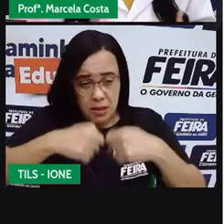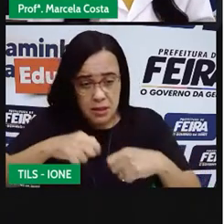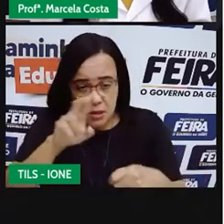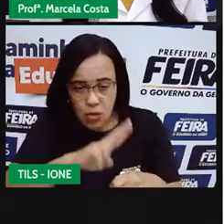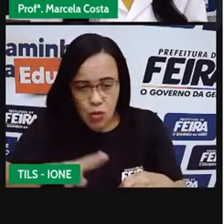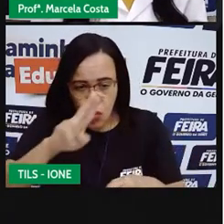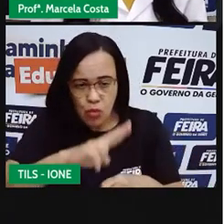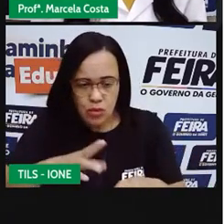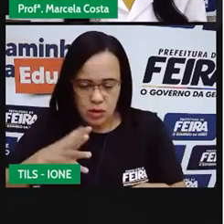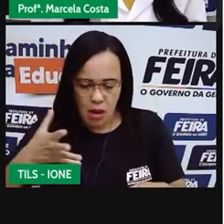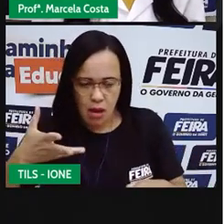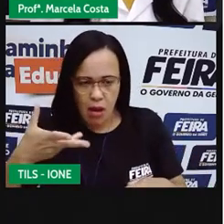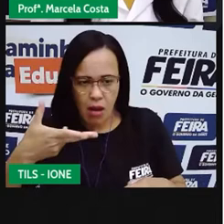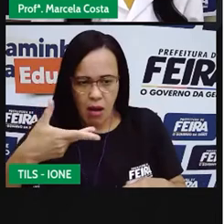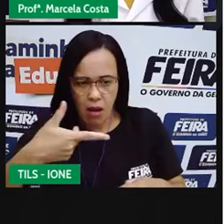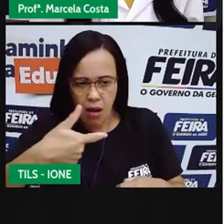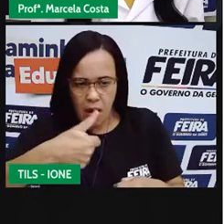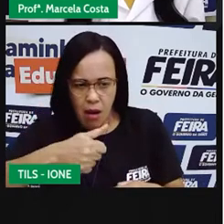se divertir.